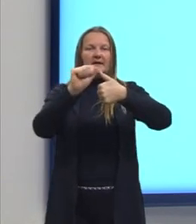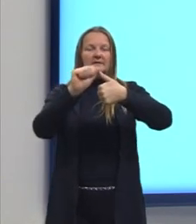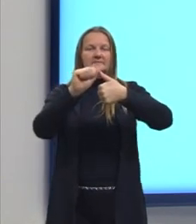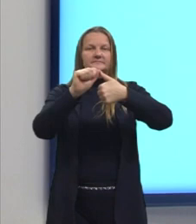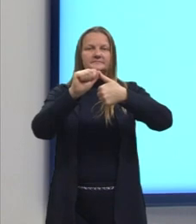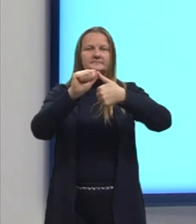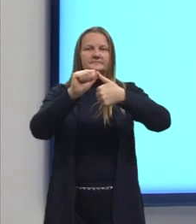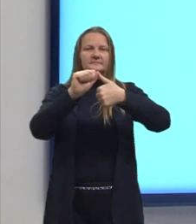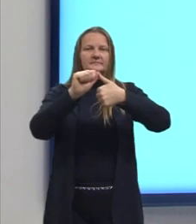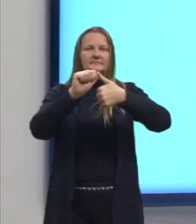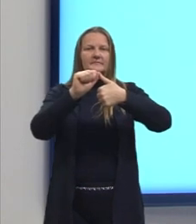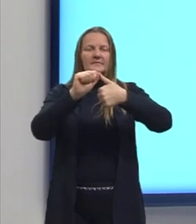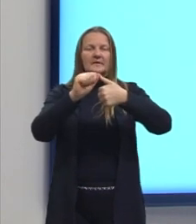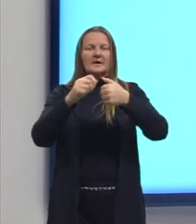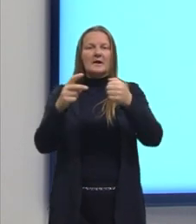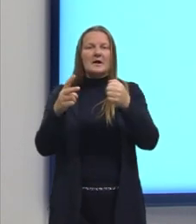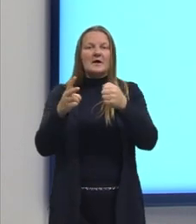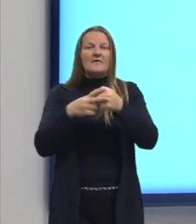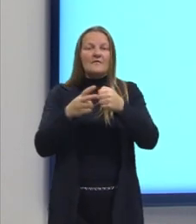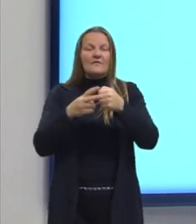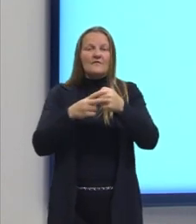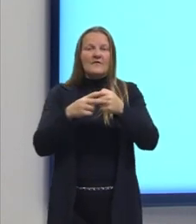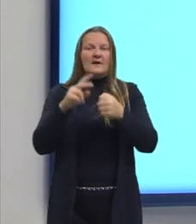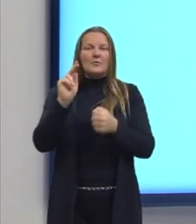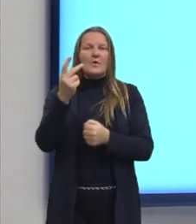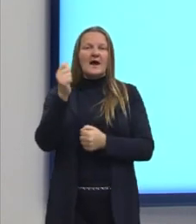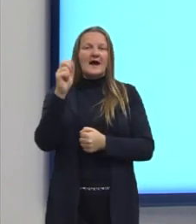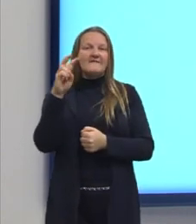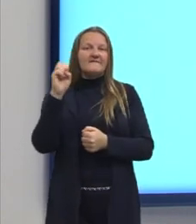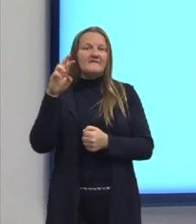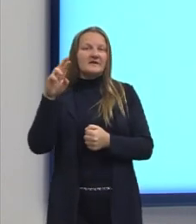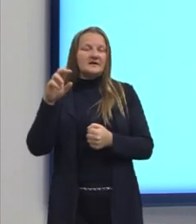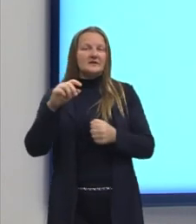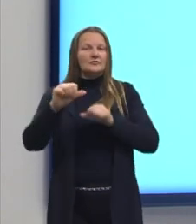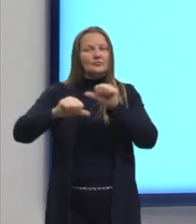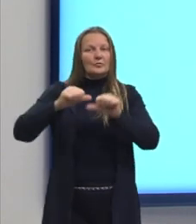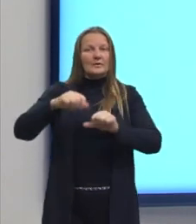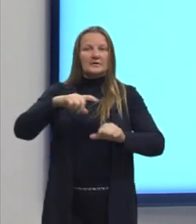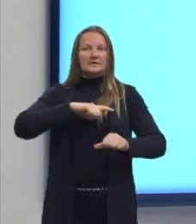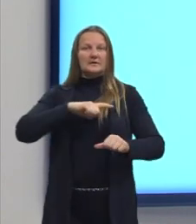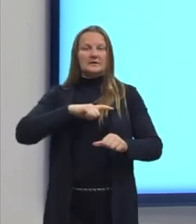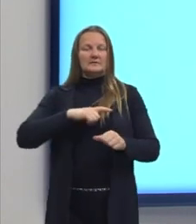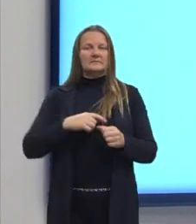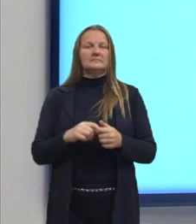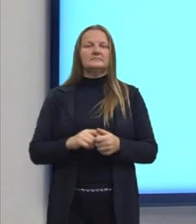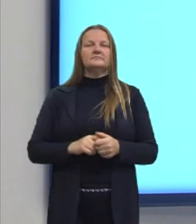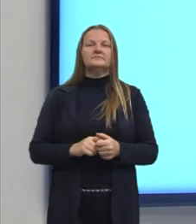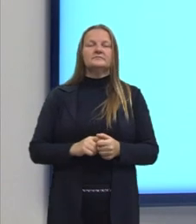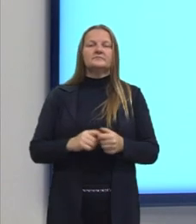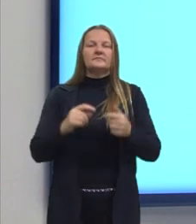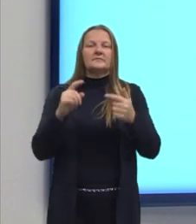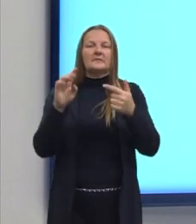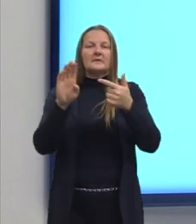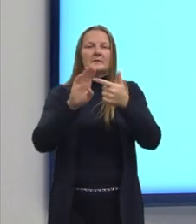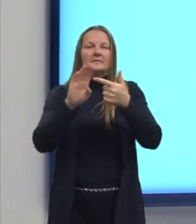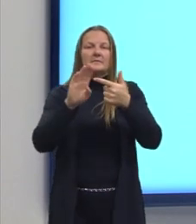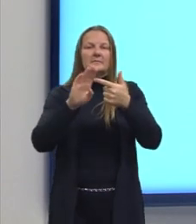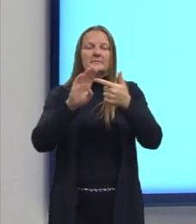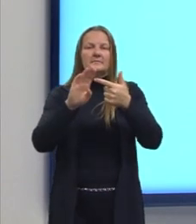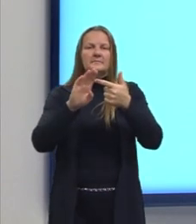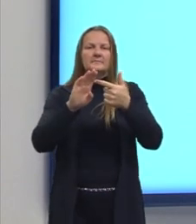O emprego do verbo haver, em vez de ter, em, há 20 anos atrás, foi humilhado. A letra B,